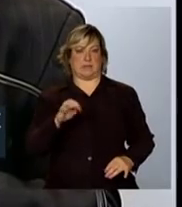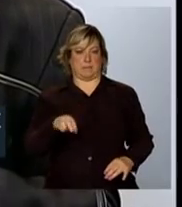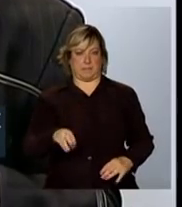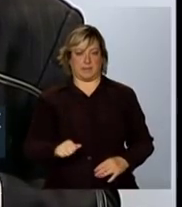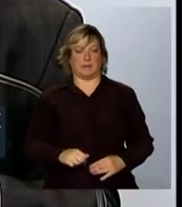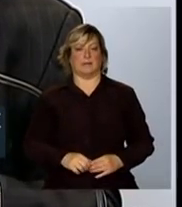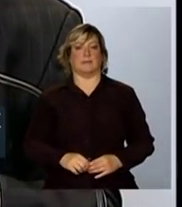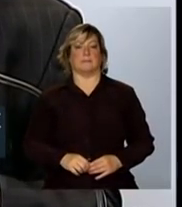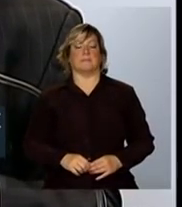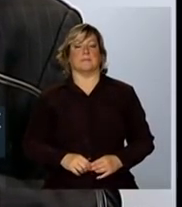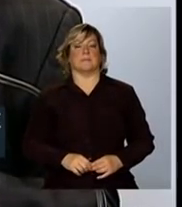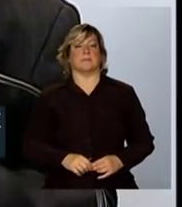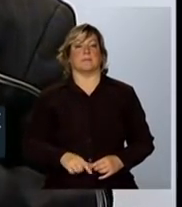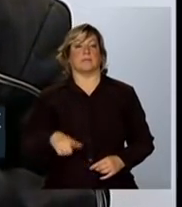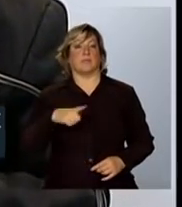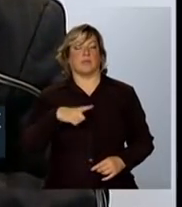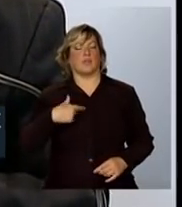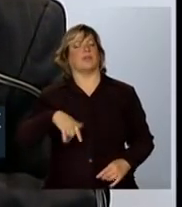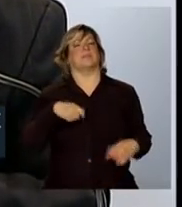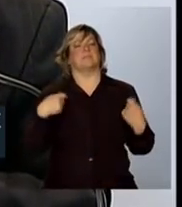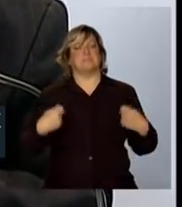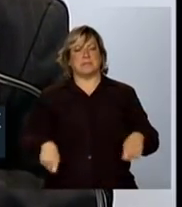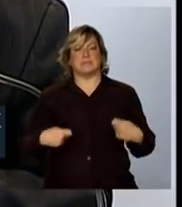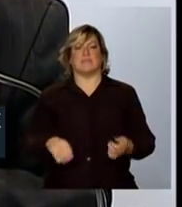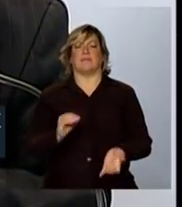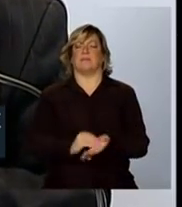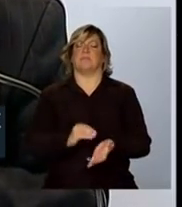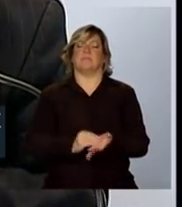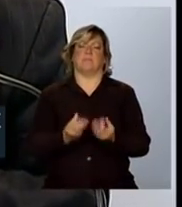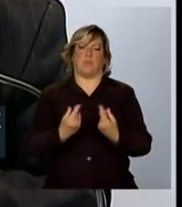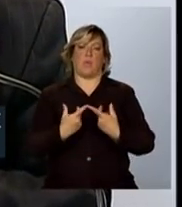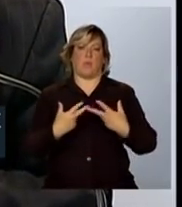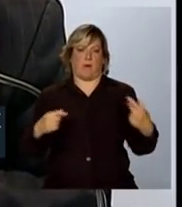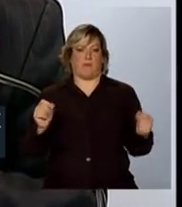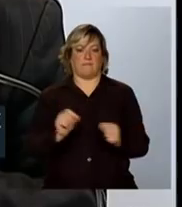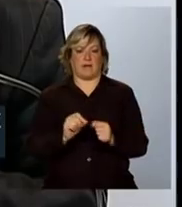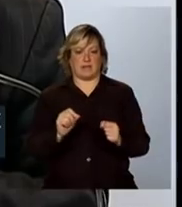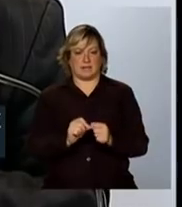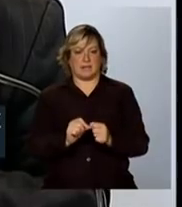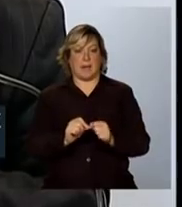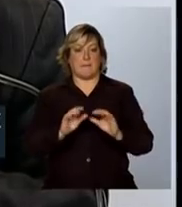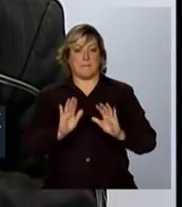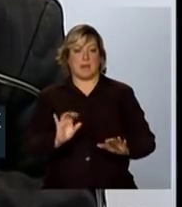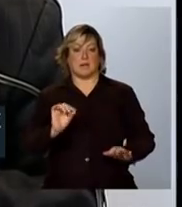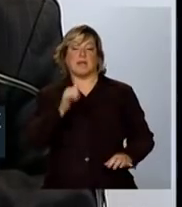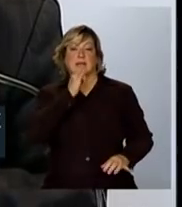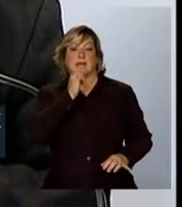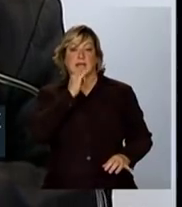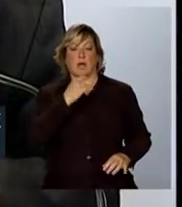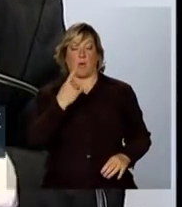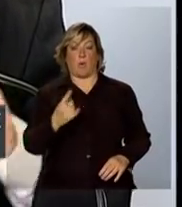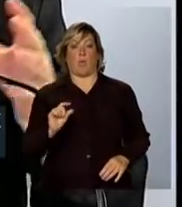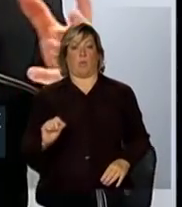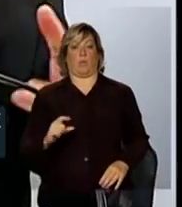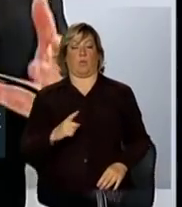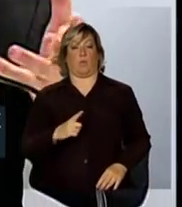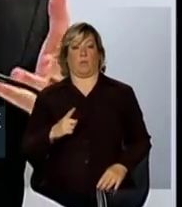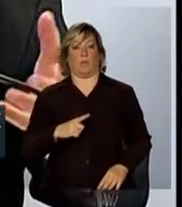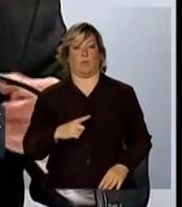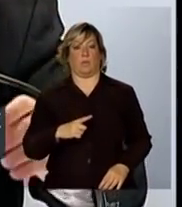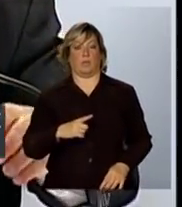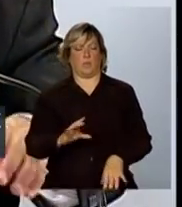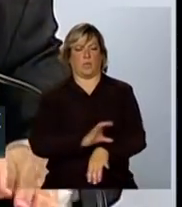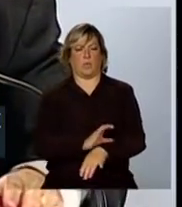Não há dúvida de que temos muito a fazer. O fato de nós termos tido um curso, uma